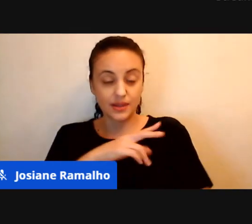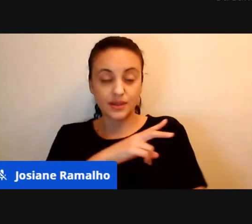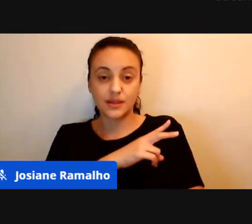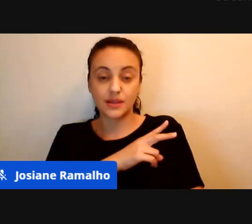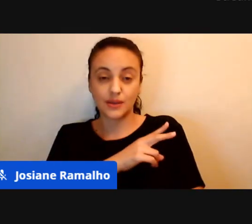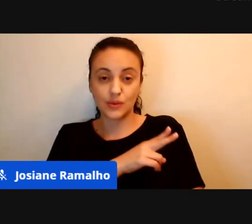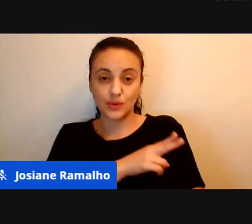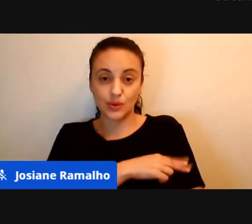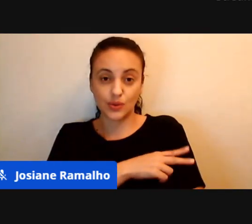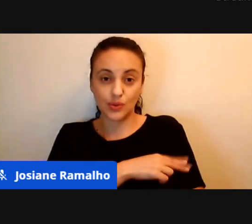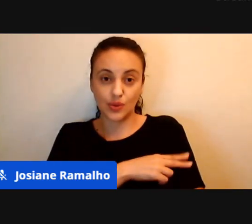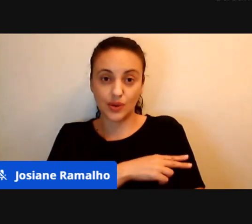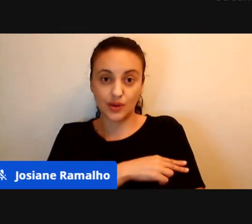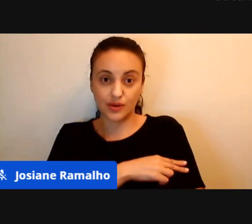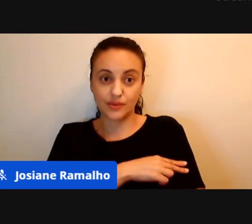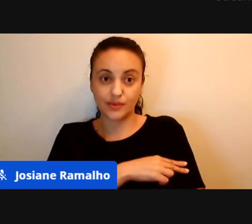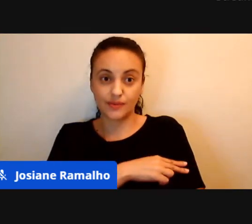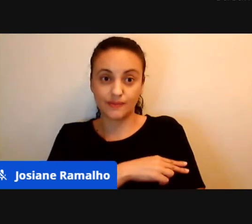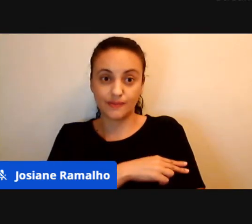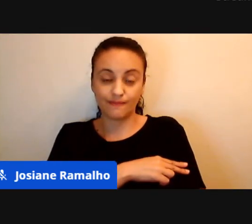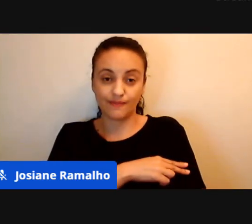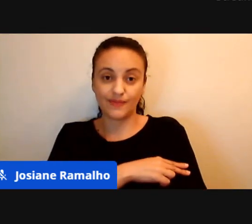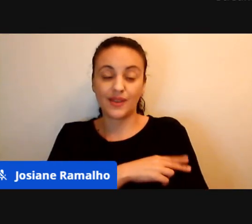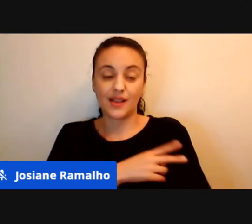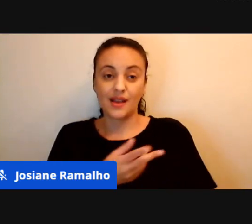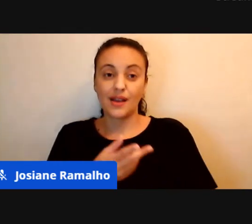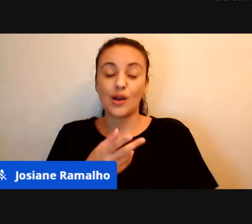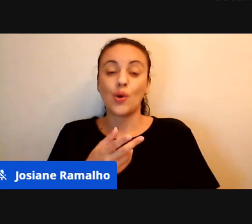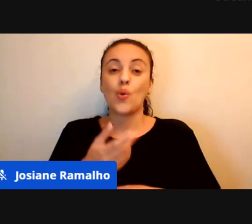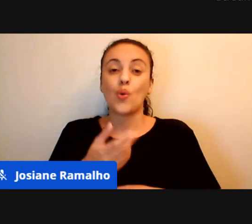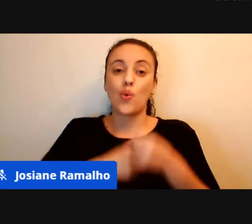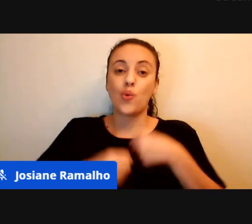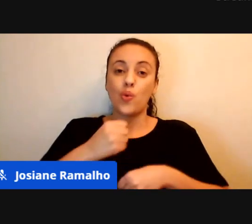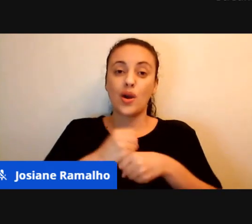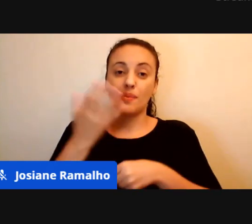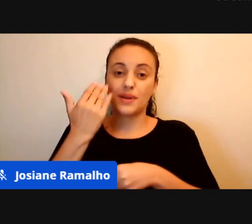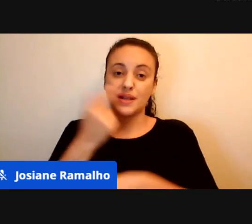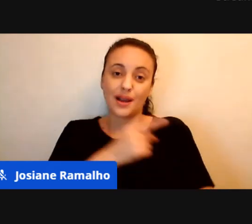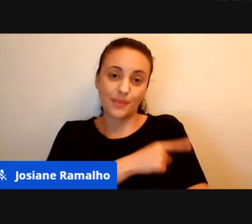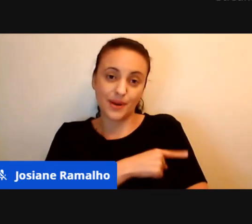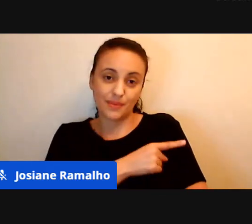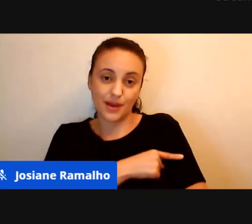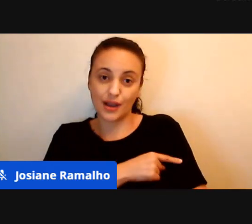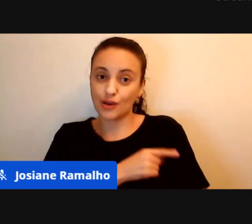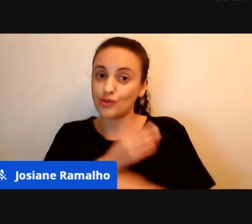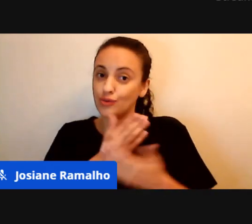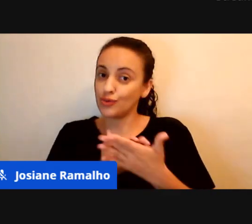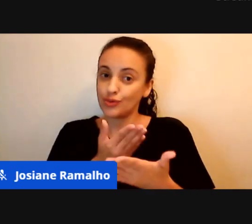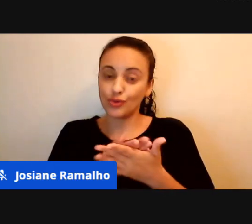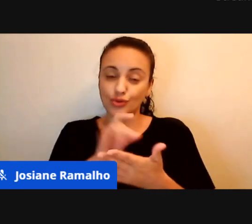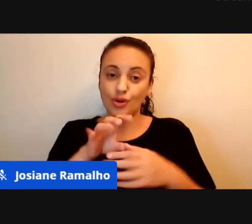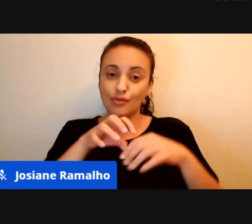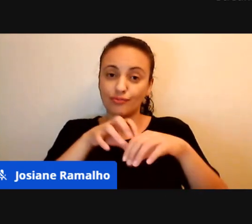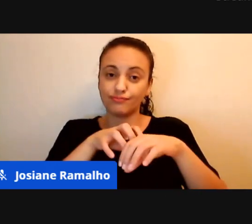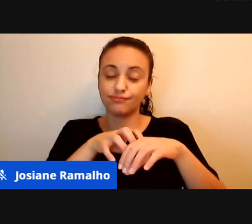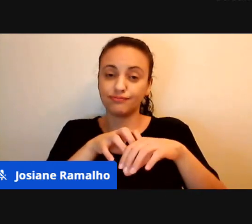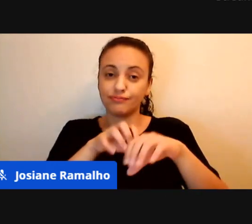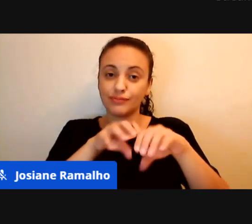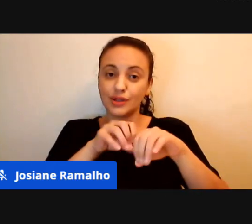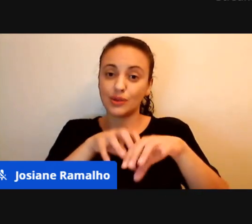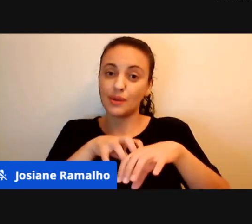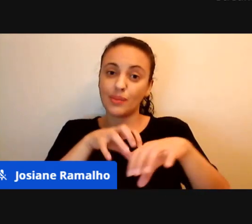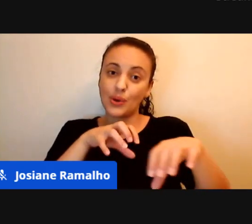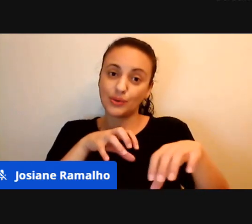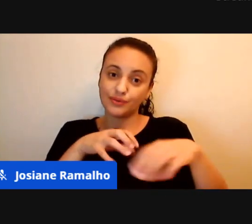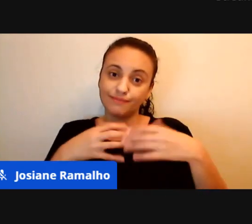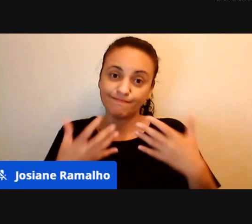remoto, ou seja, elas não foram alfabetizadas, é, então, esse, esse é o nosso olhar, tá,